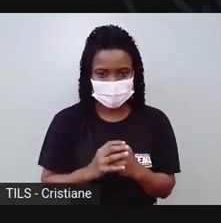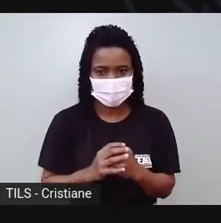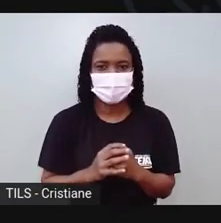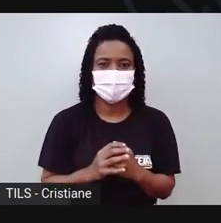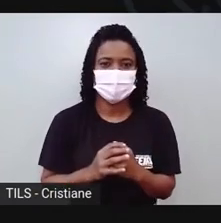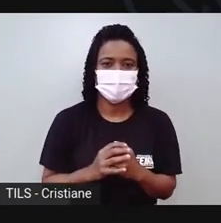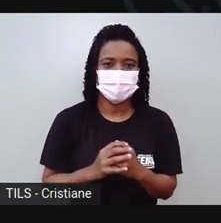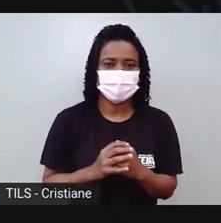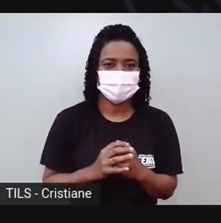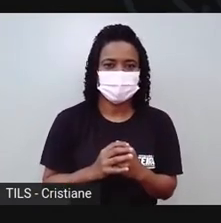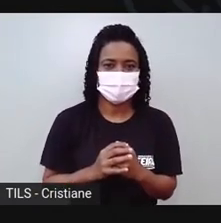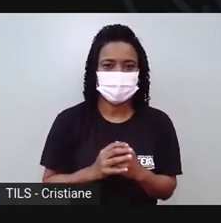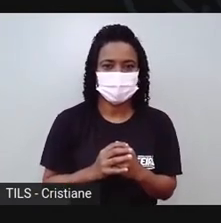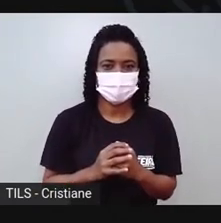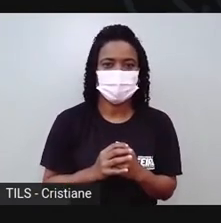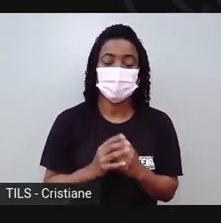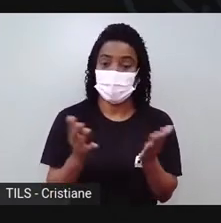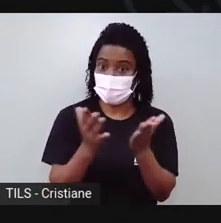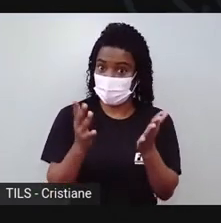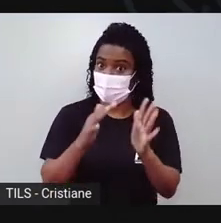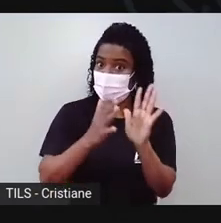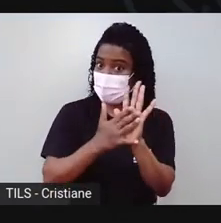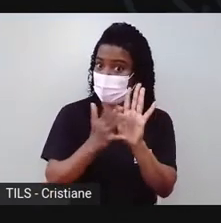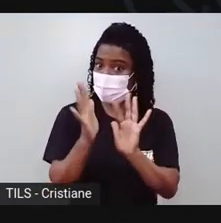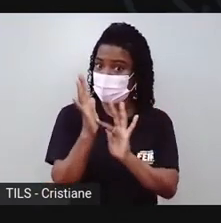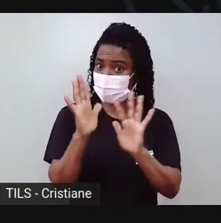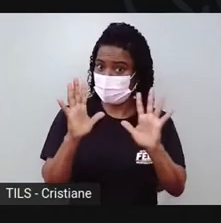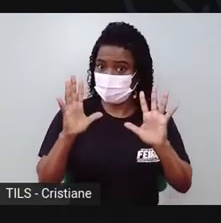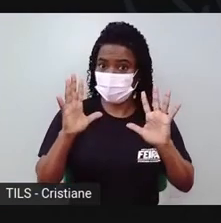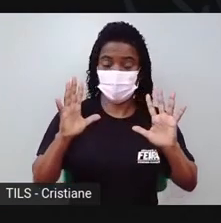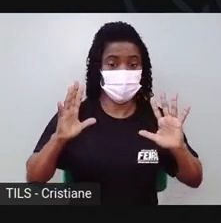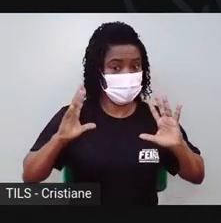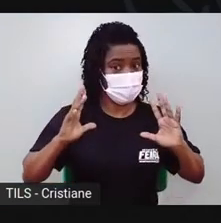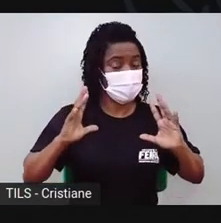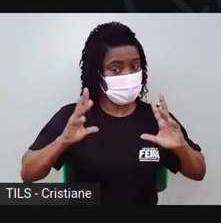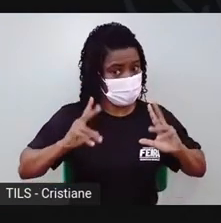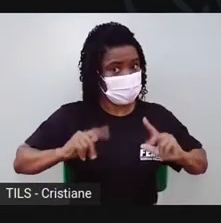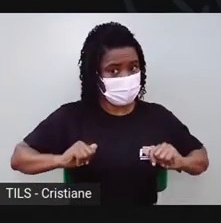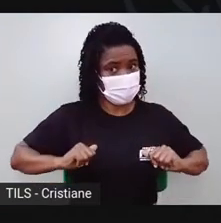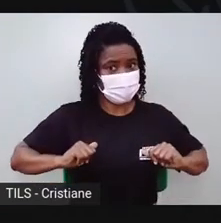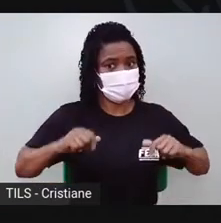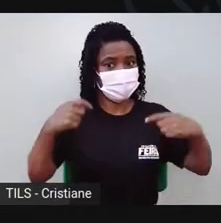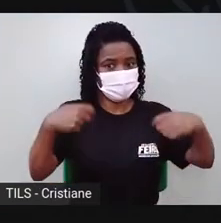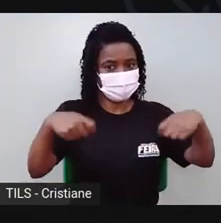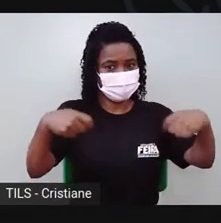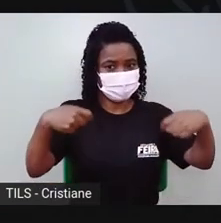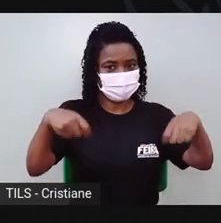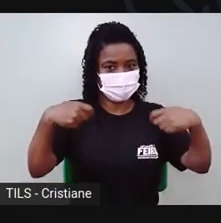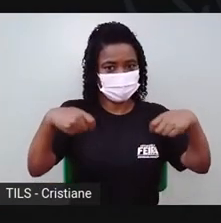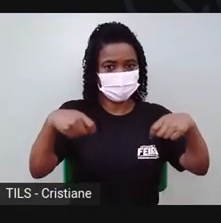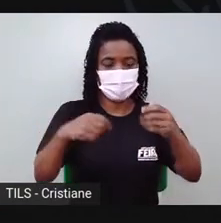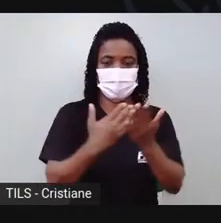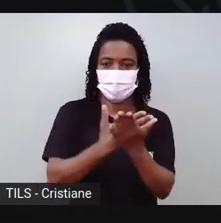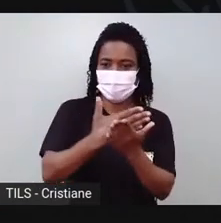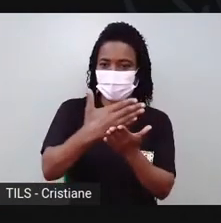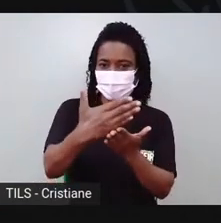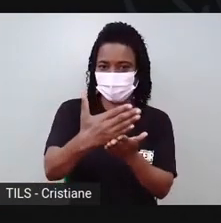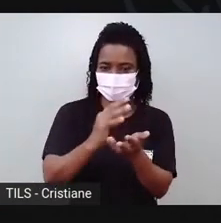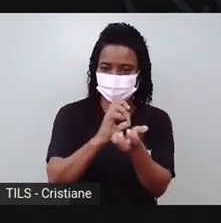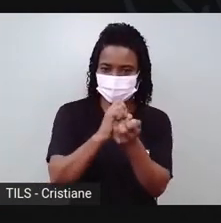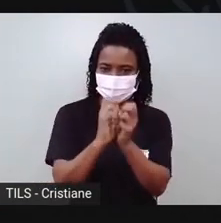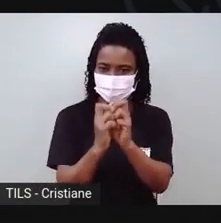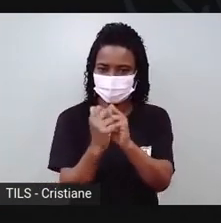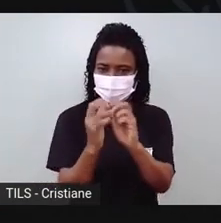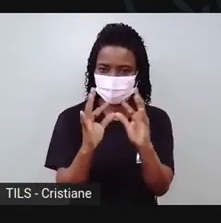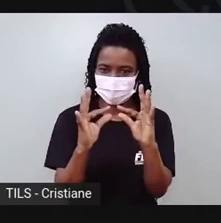vou lá, limpar a minha mão, viu? Pra gente fazer umas pecinhas bem bonitinhas.